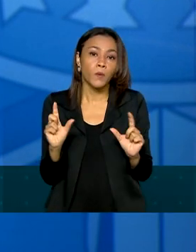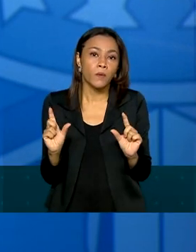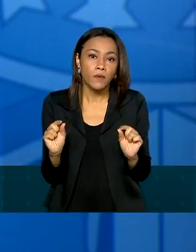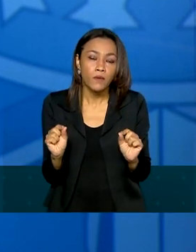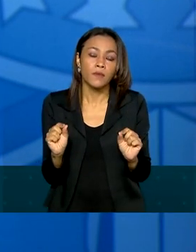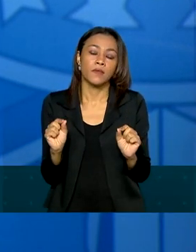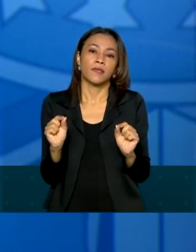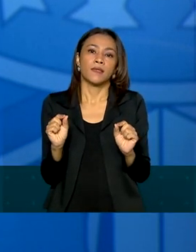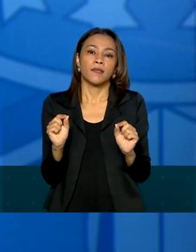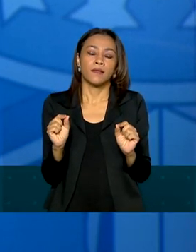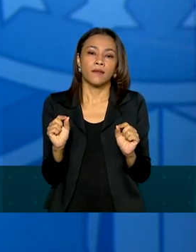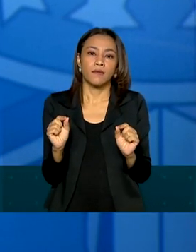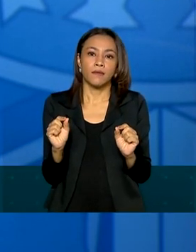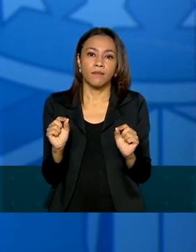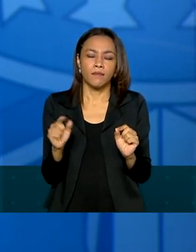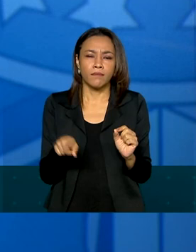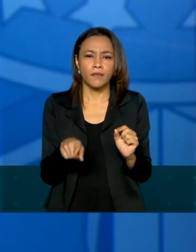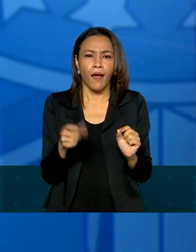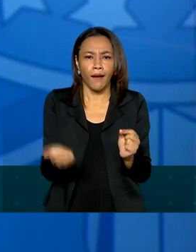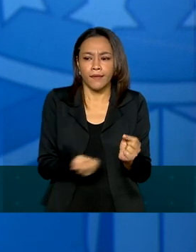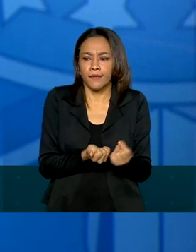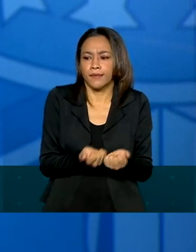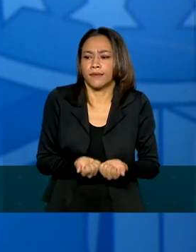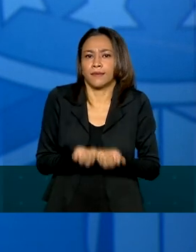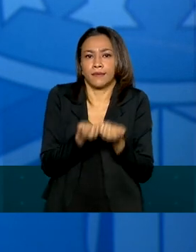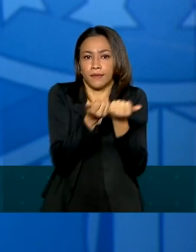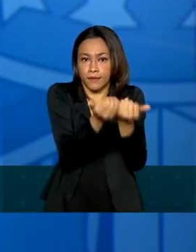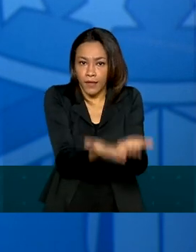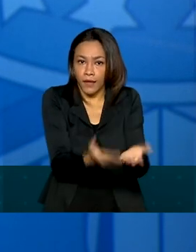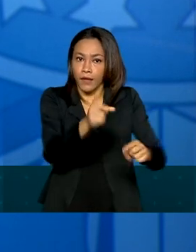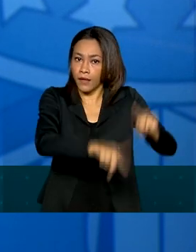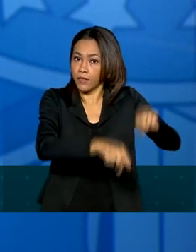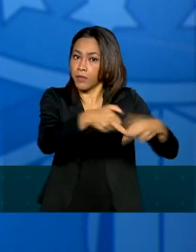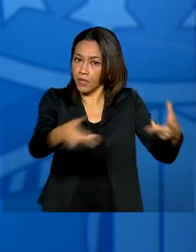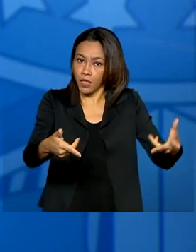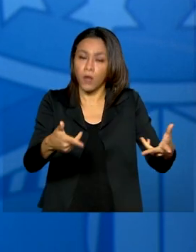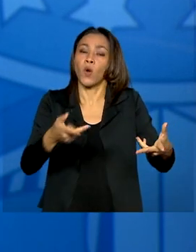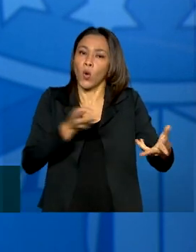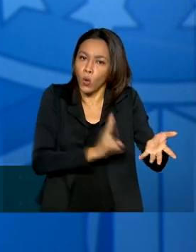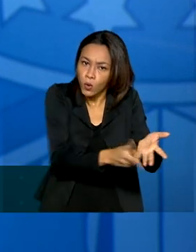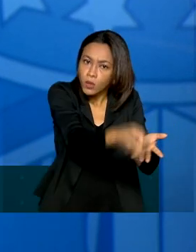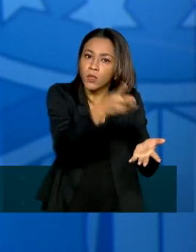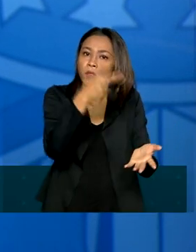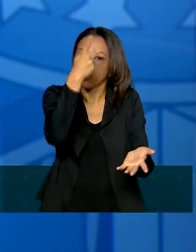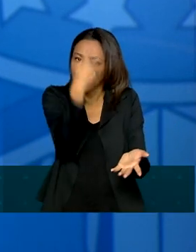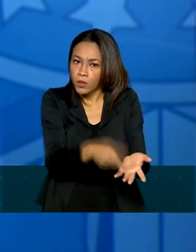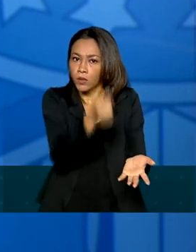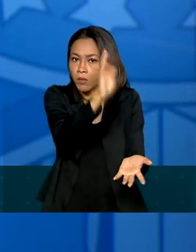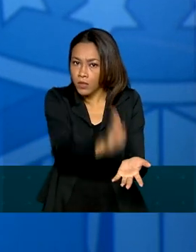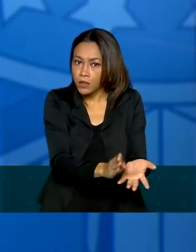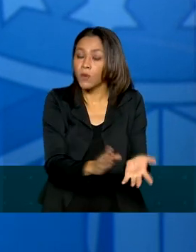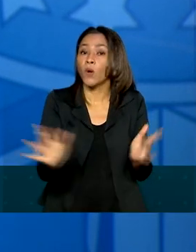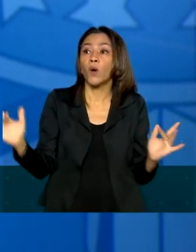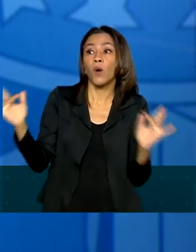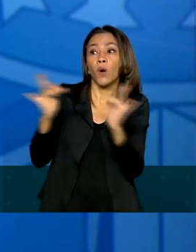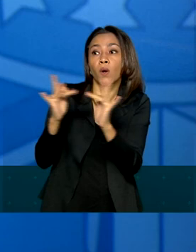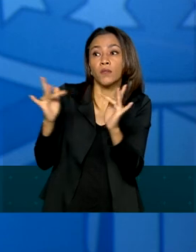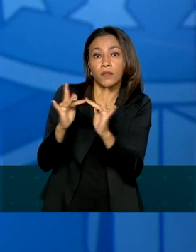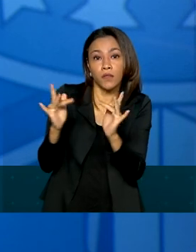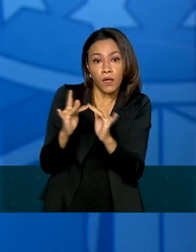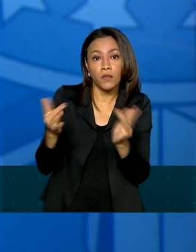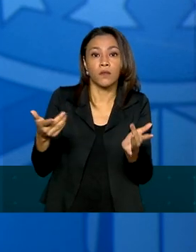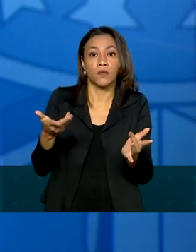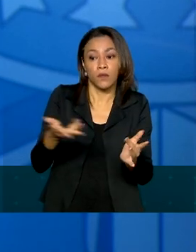a entrega dos IFAs não deixem de acontecer no Brasil. Contato direto com as unidades produtoras